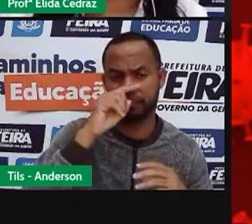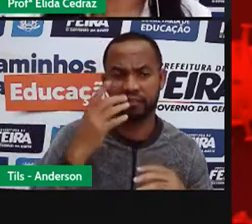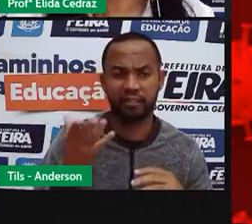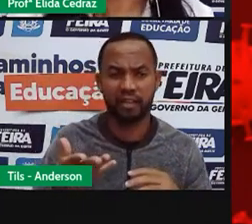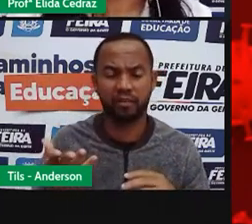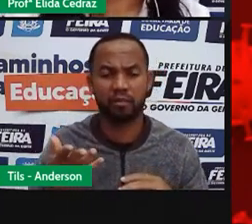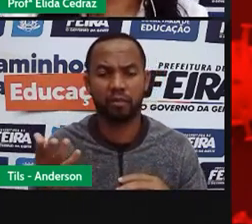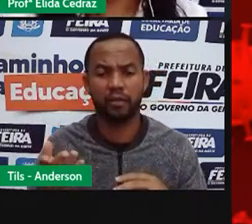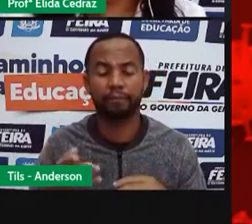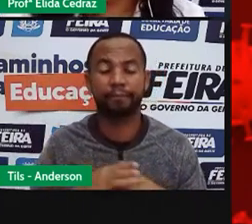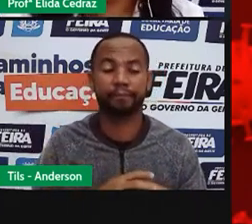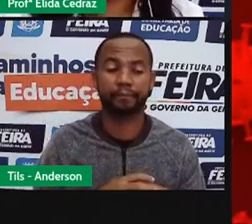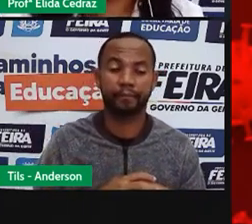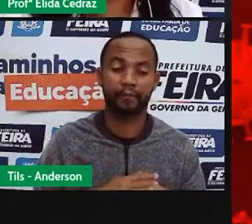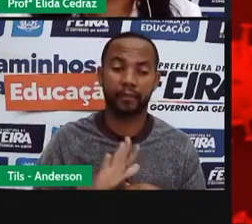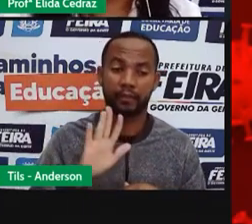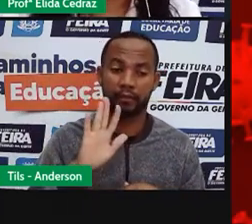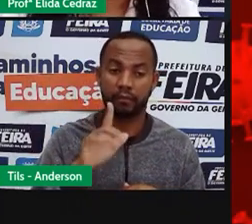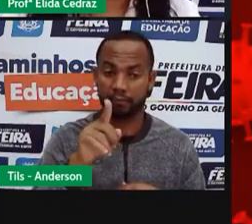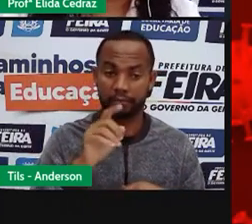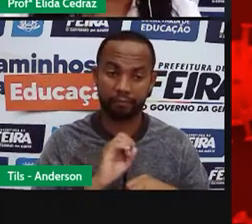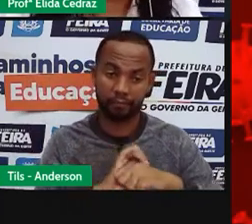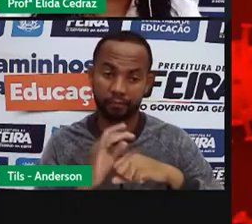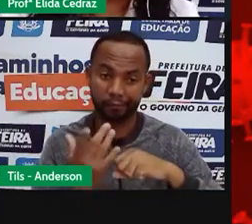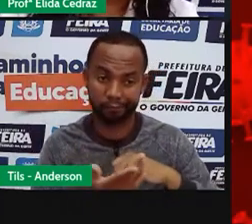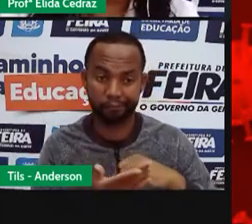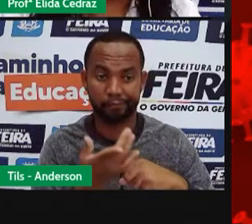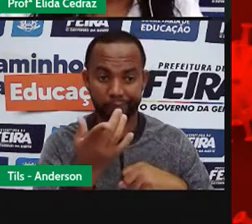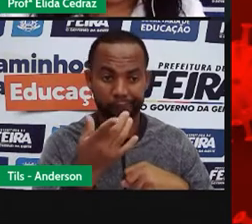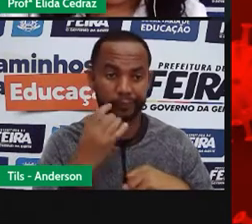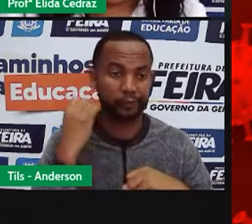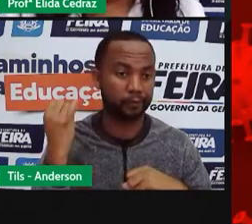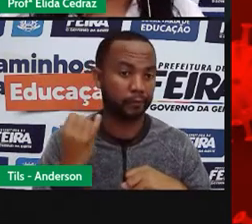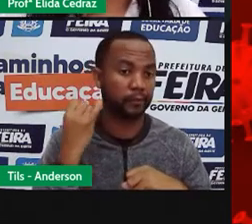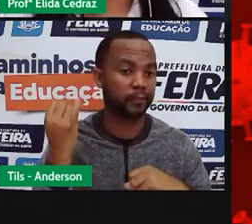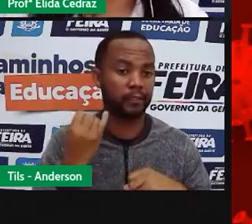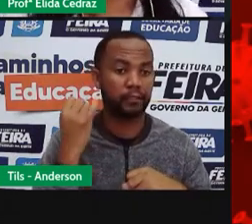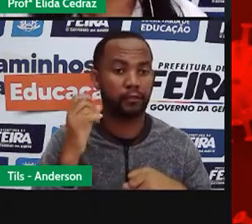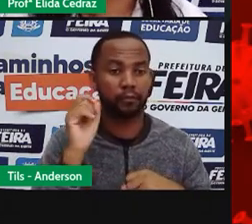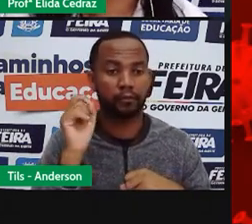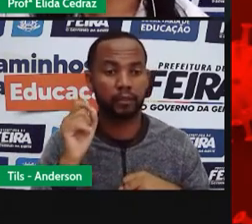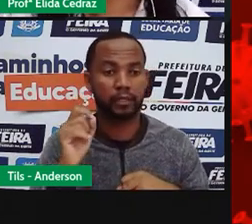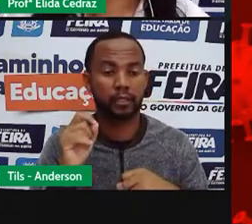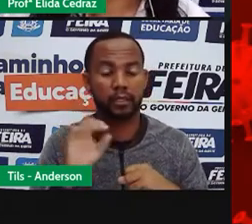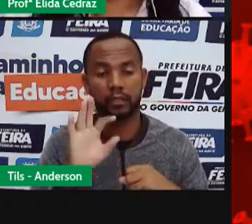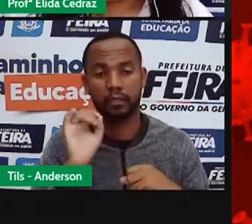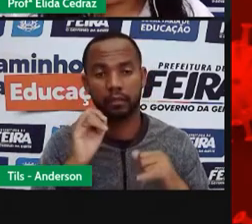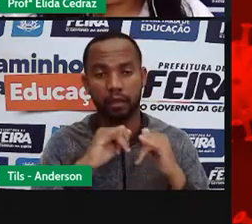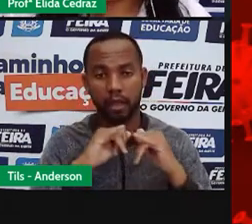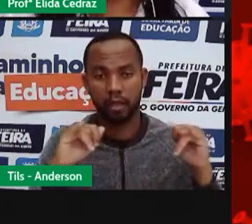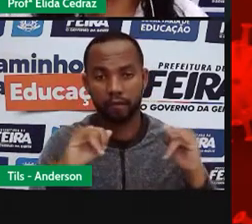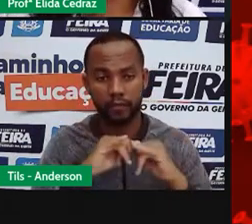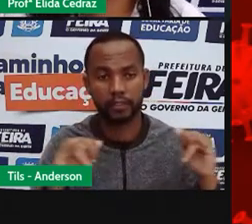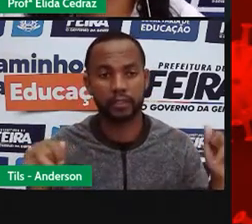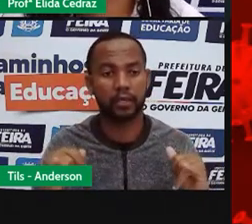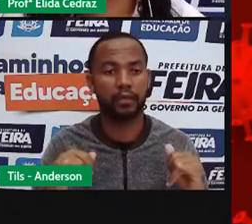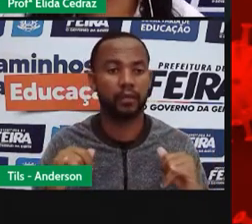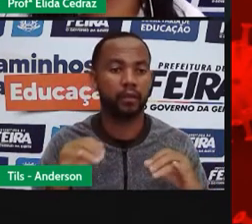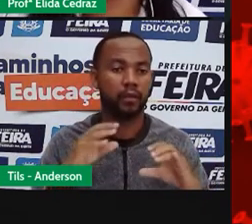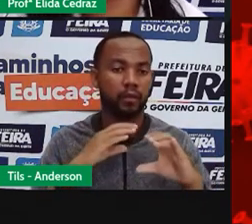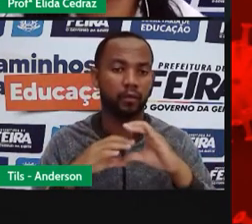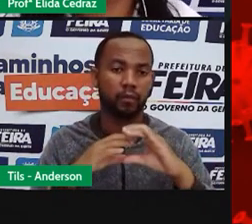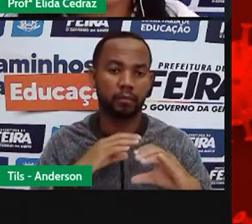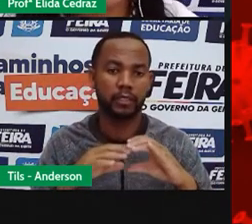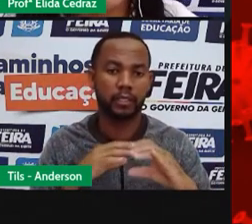chegada da Covid-19, foi encurtar as distâncias que a pandemia nos